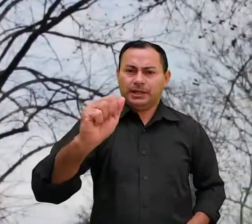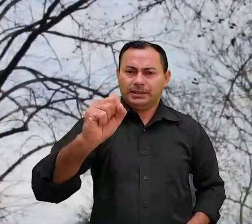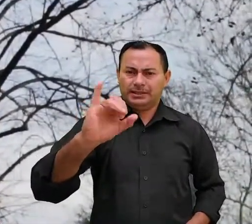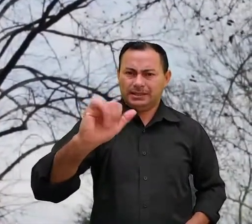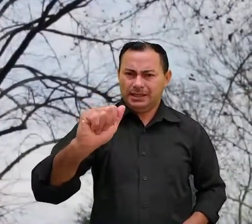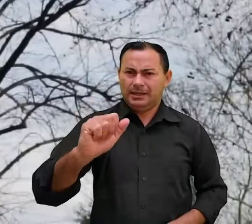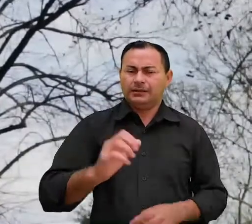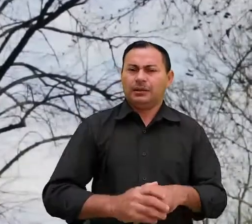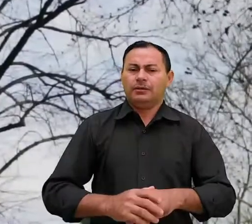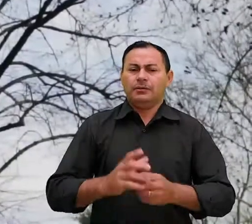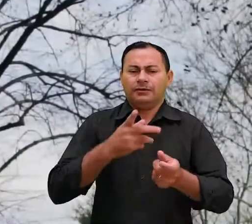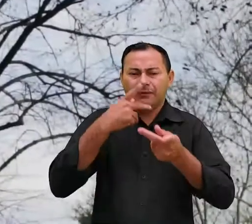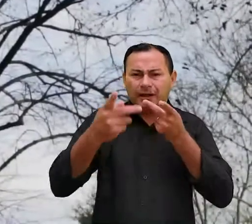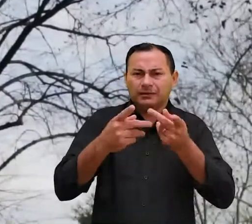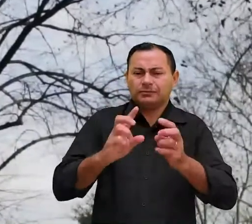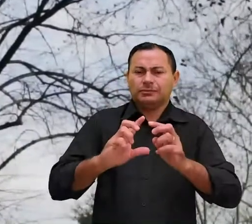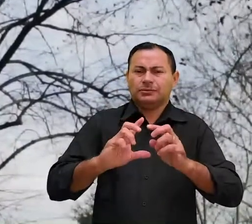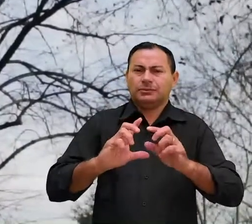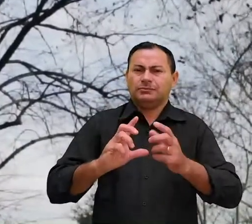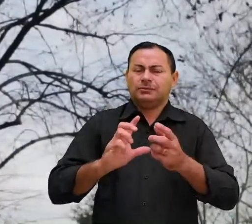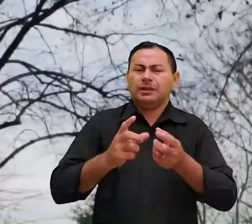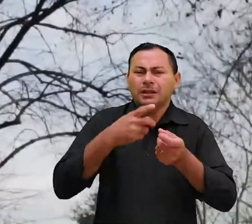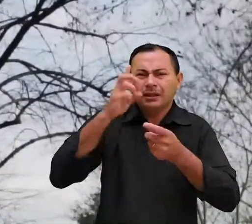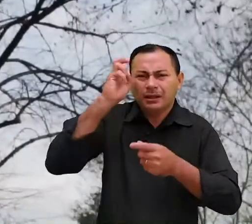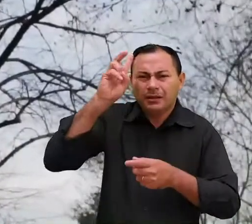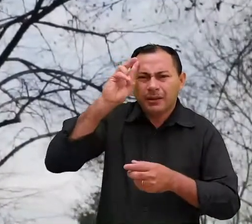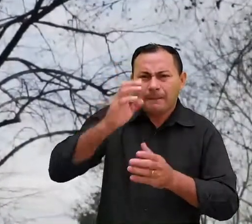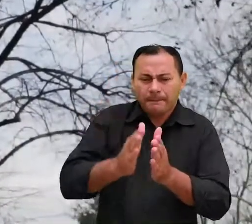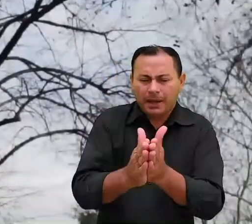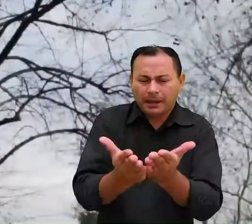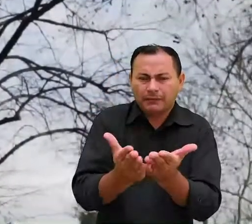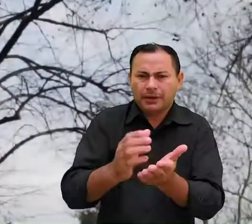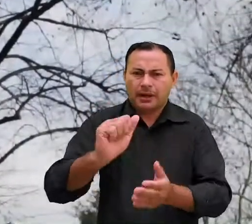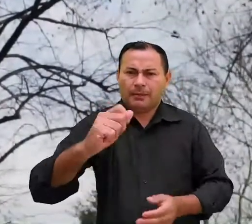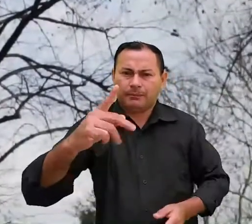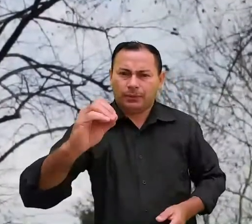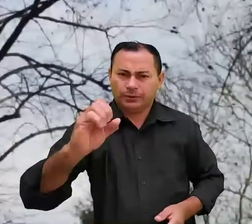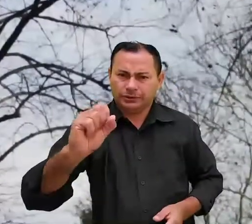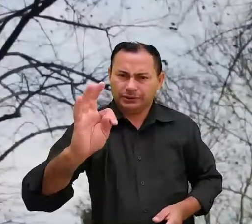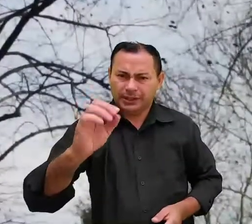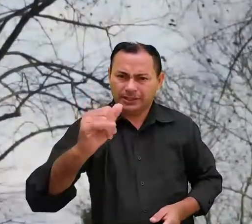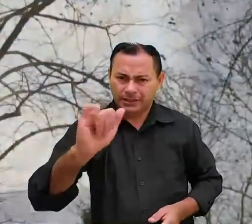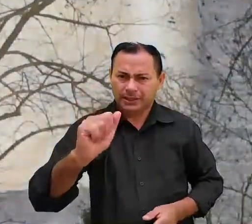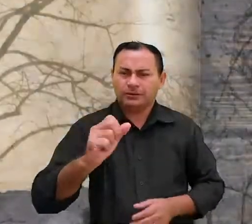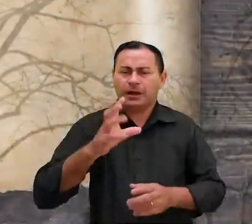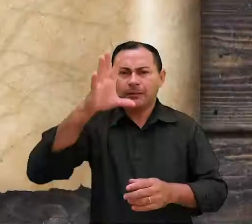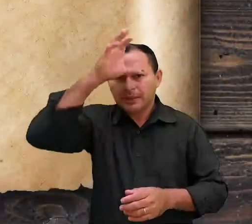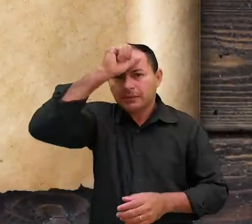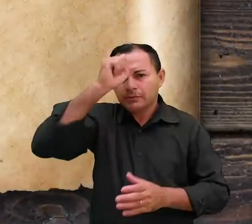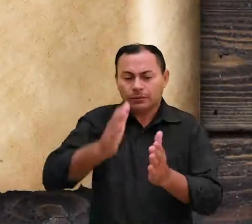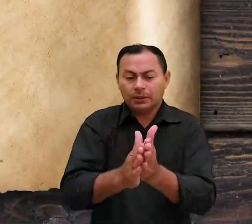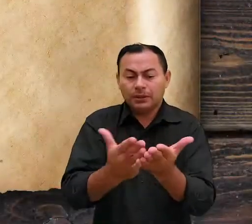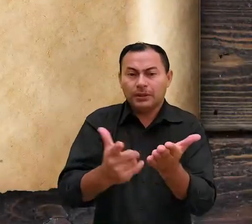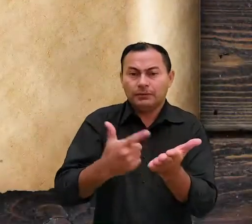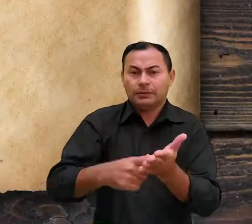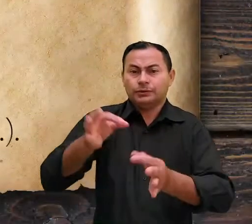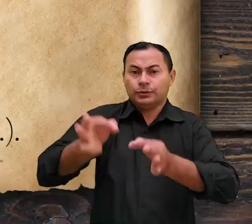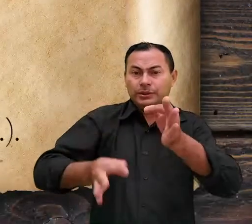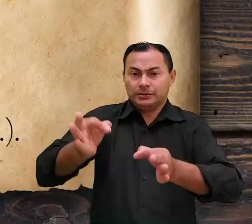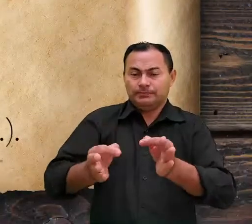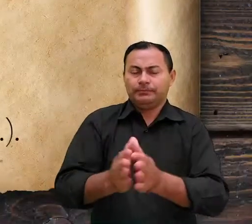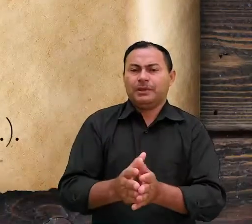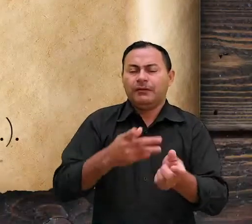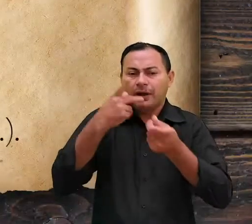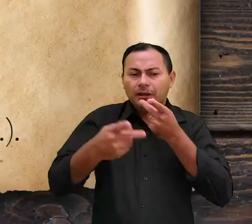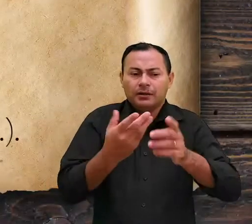Vocês que estudaram comigo o Velho Testamento devem se lembrar da palavra apostasia. Aprendemos sobre ela num livro de Juízes. A apostasia